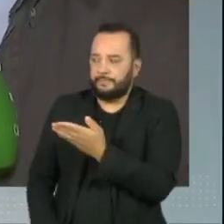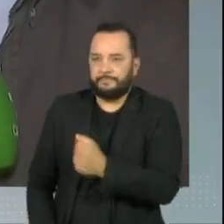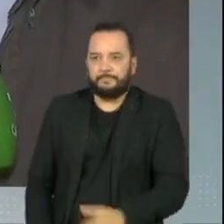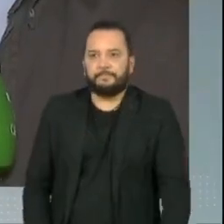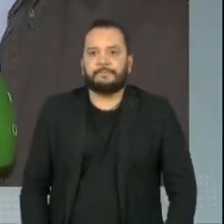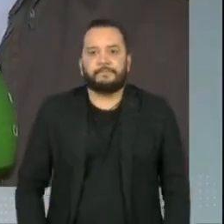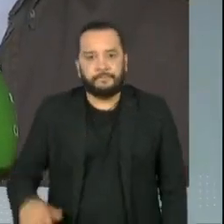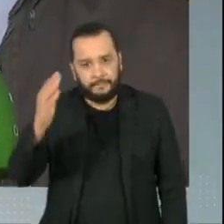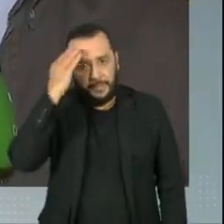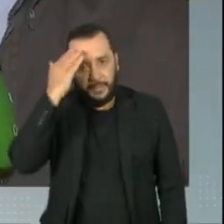Obrigada, Filipe. Boa tarde.